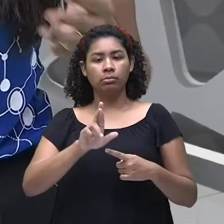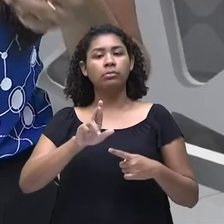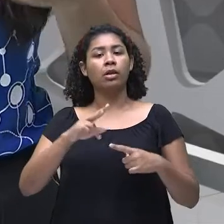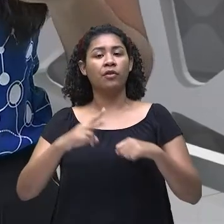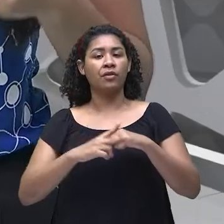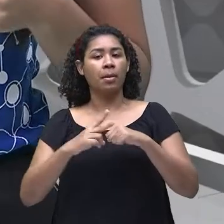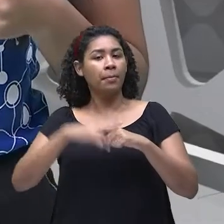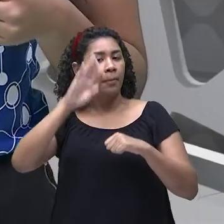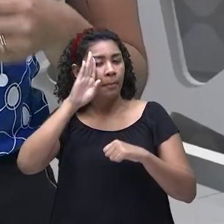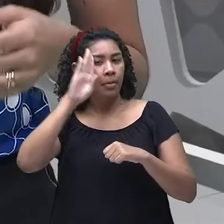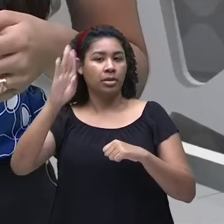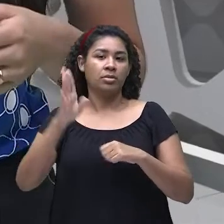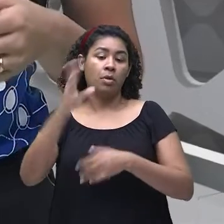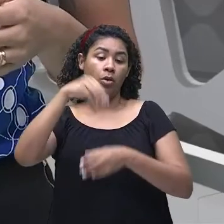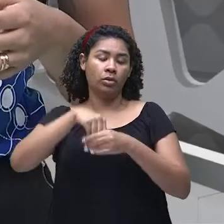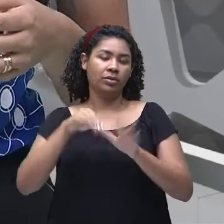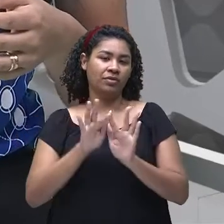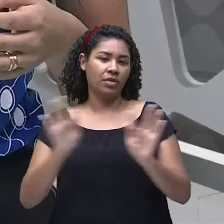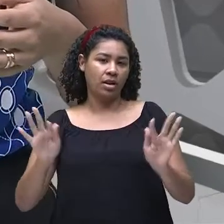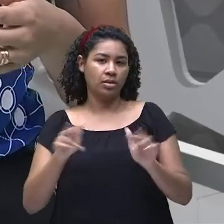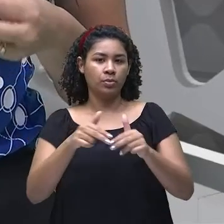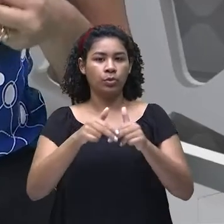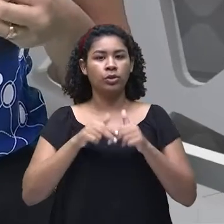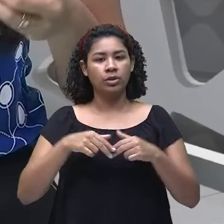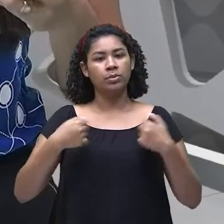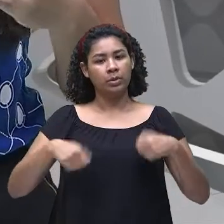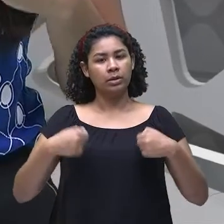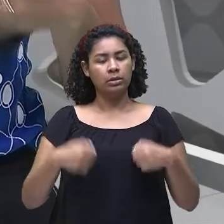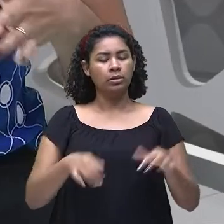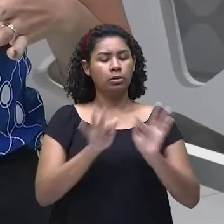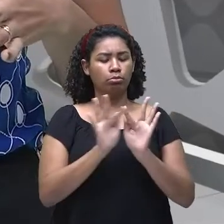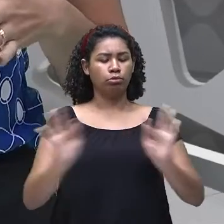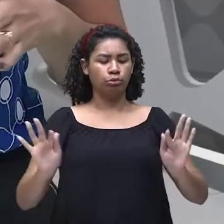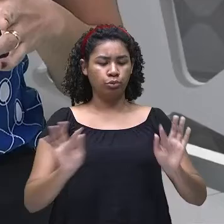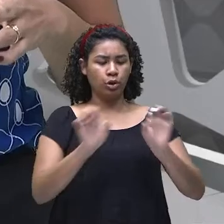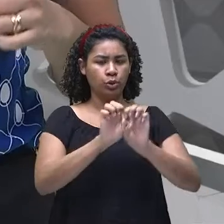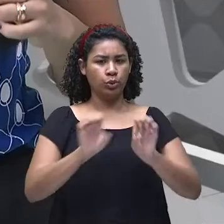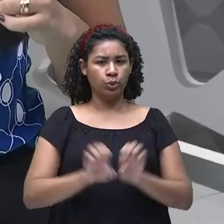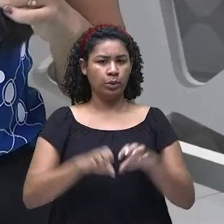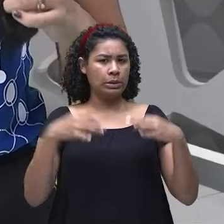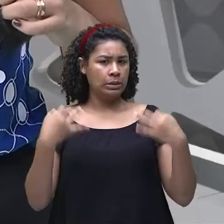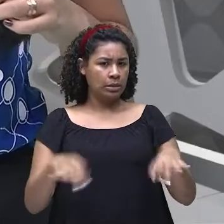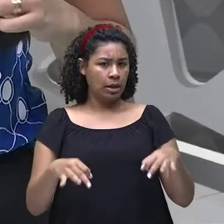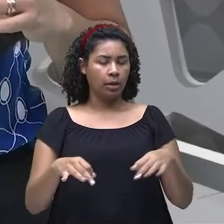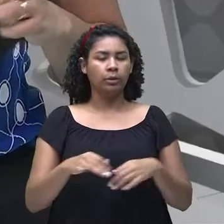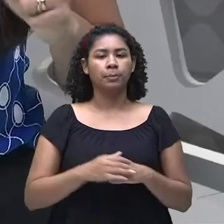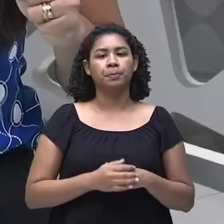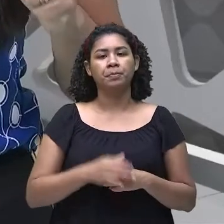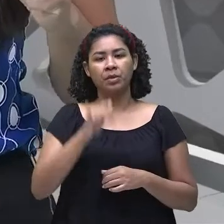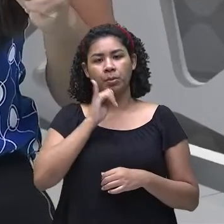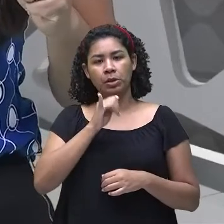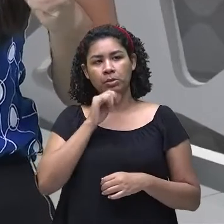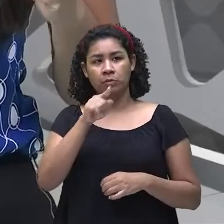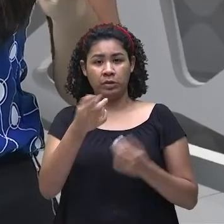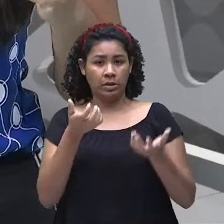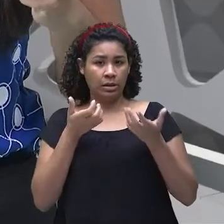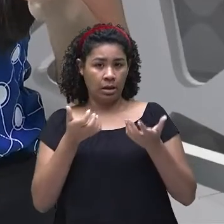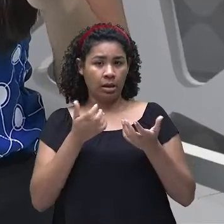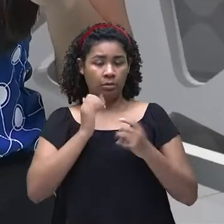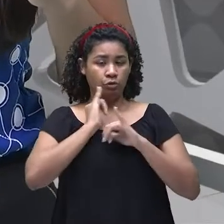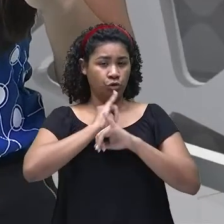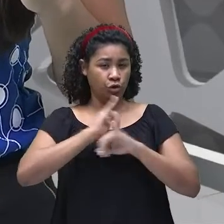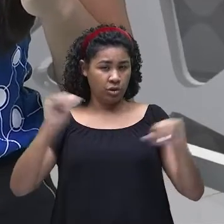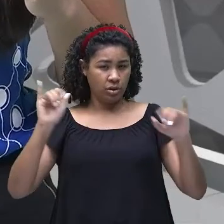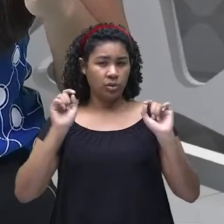I can play. Se você quer dizer que ele pode jogar, você